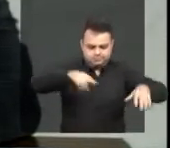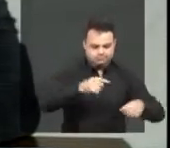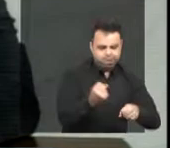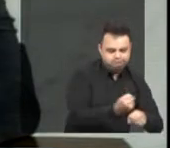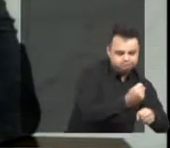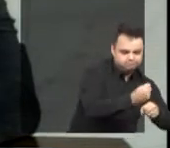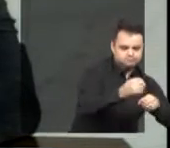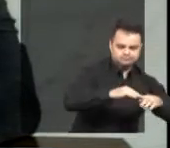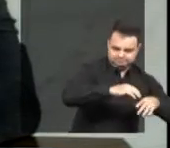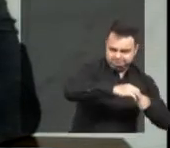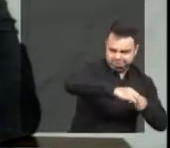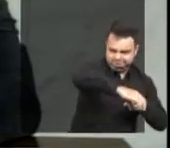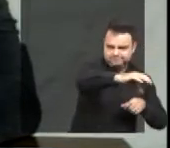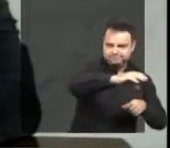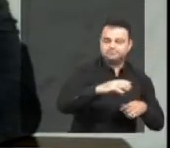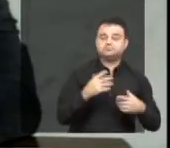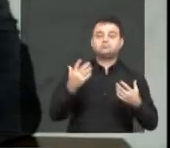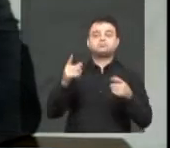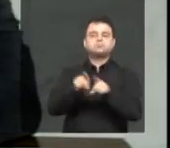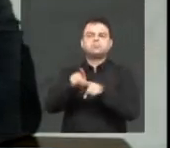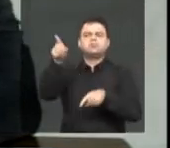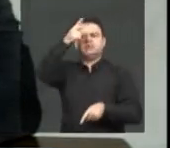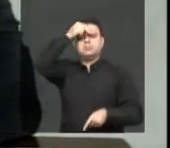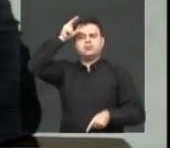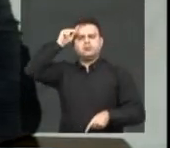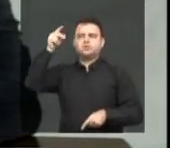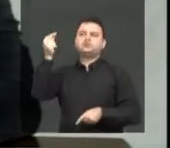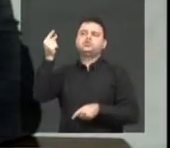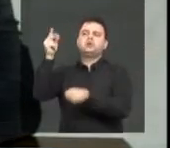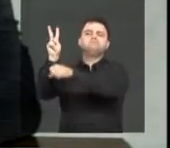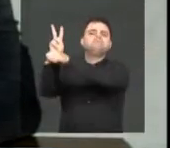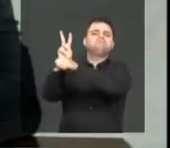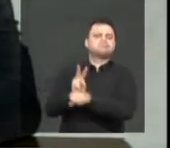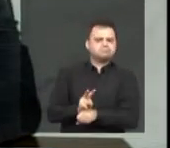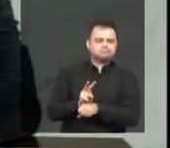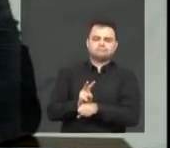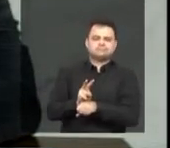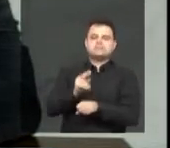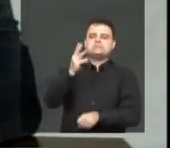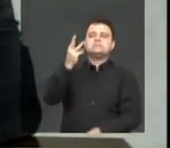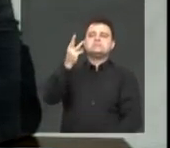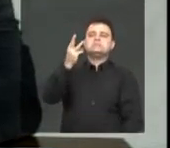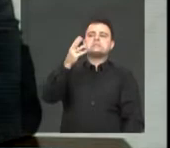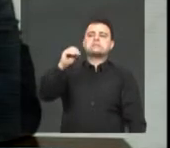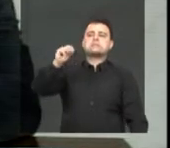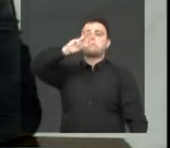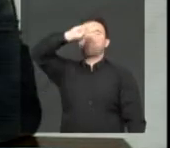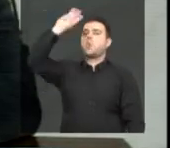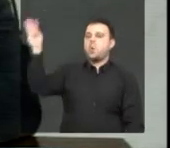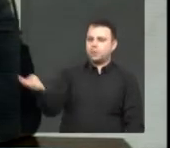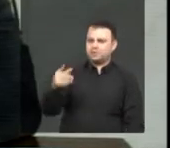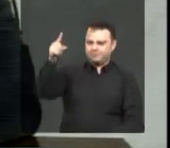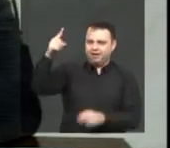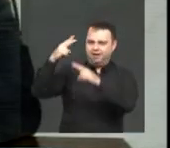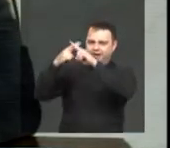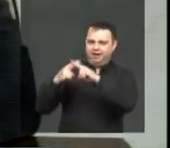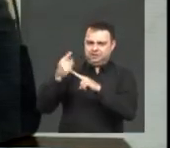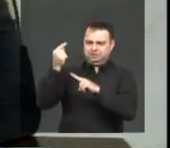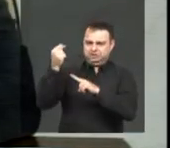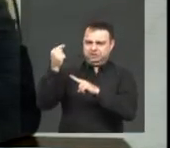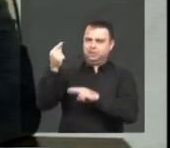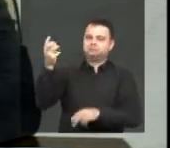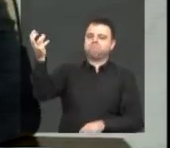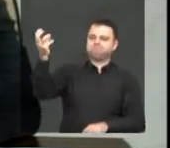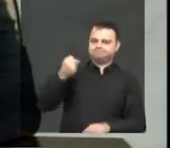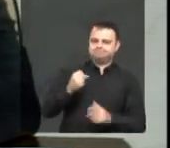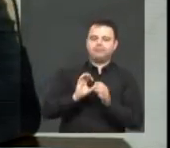deve sair agora com esse empréstimo que o município fez de 100 milhões de reais junto à Caixa. Obras significativas vão